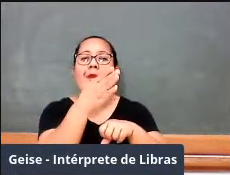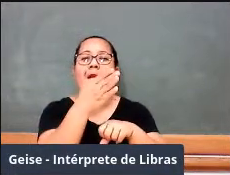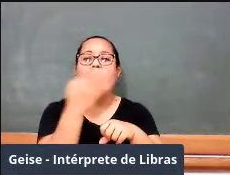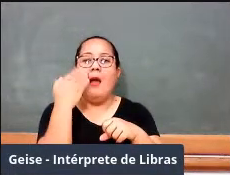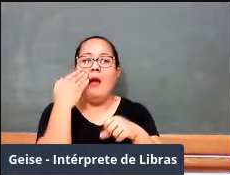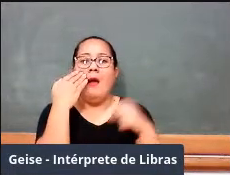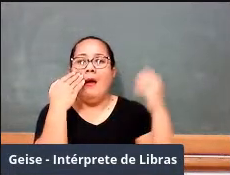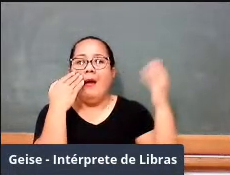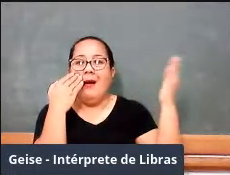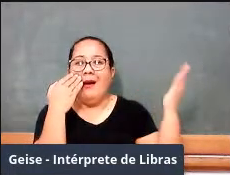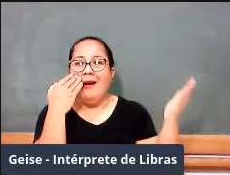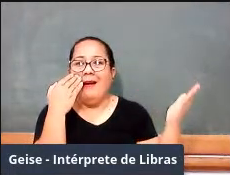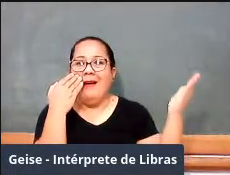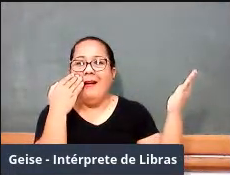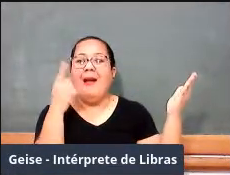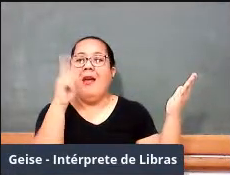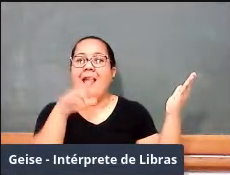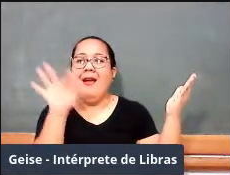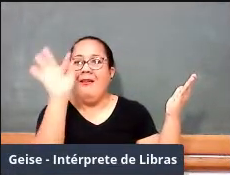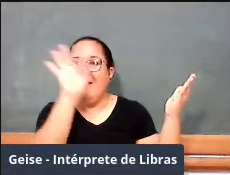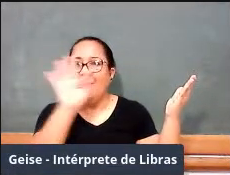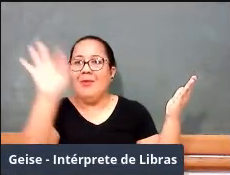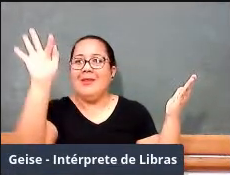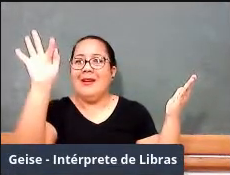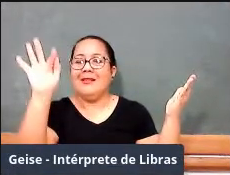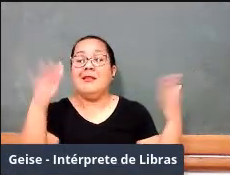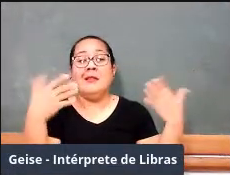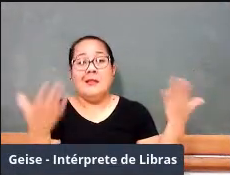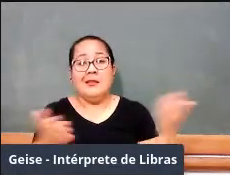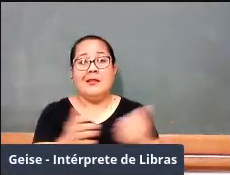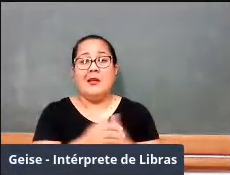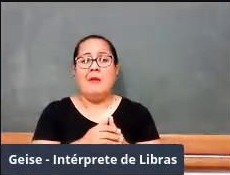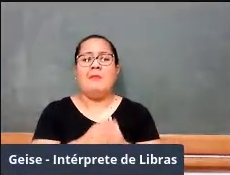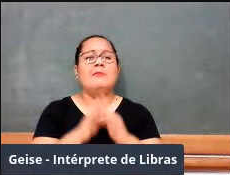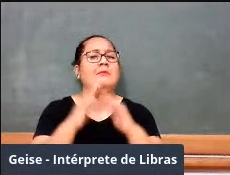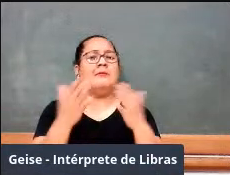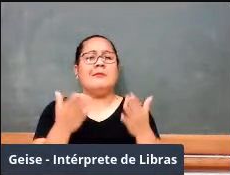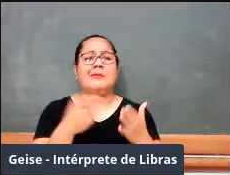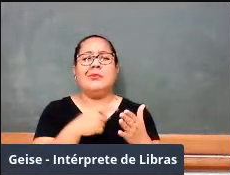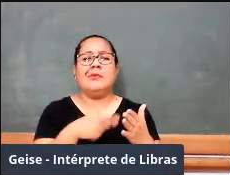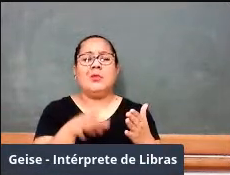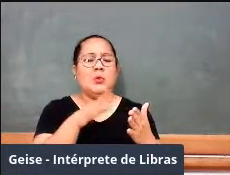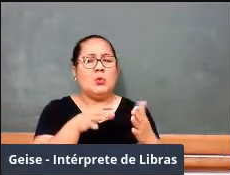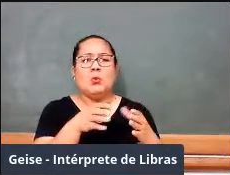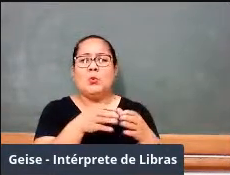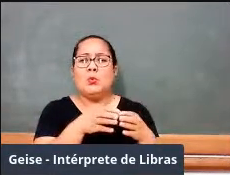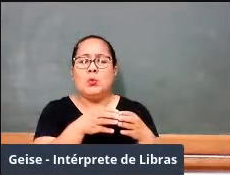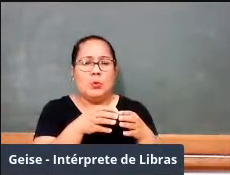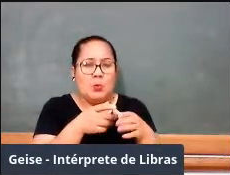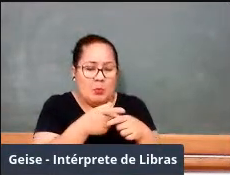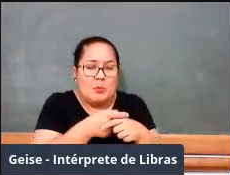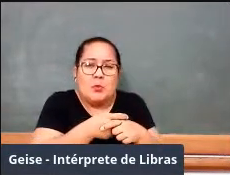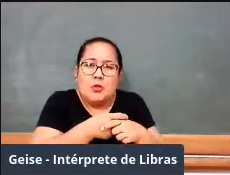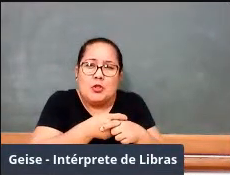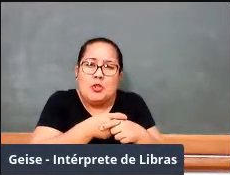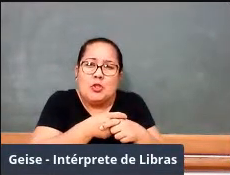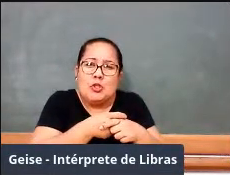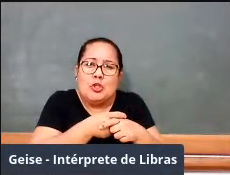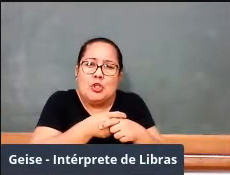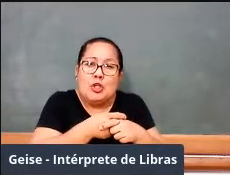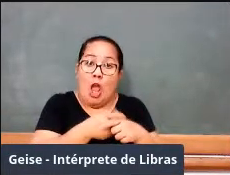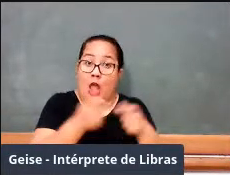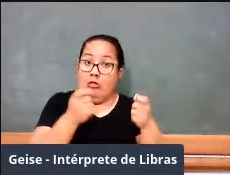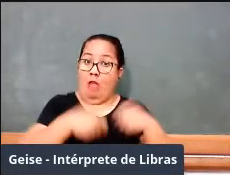faculdade, mas a grande maioria daquela reduzida população,